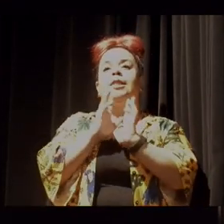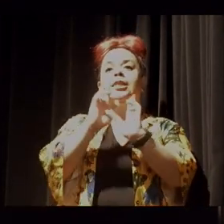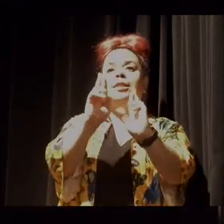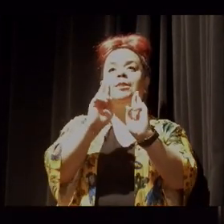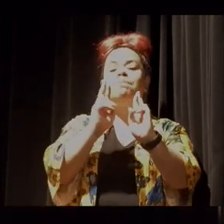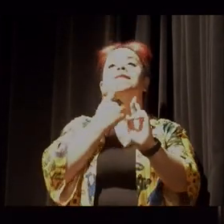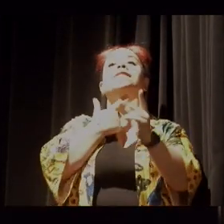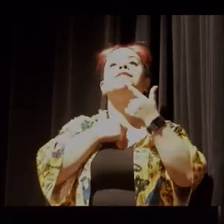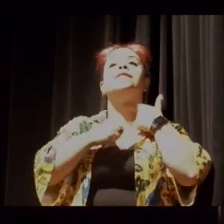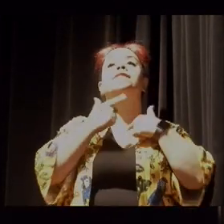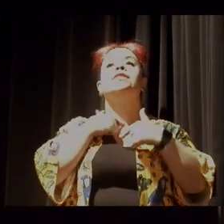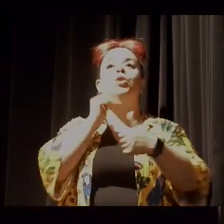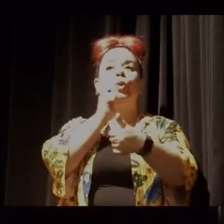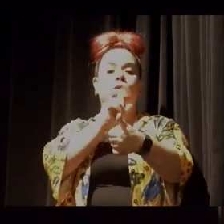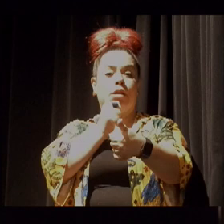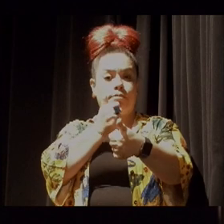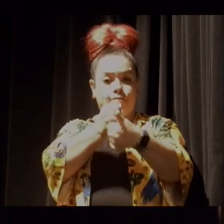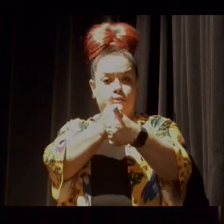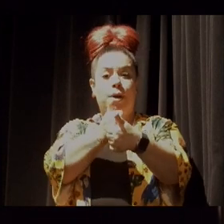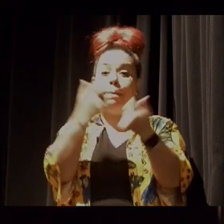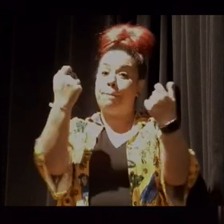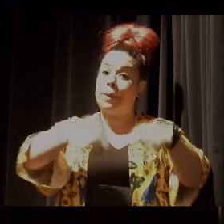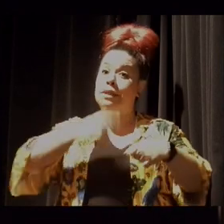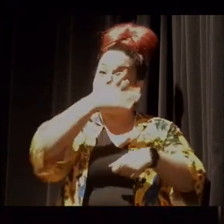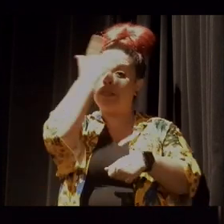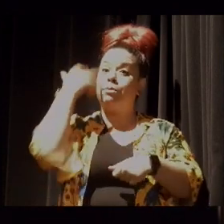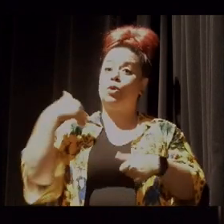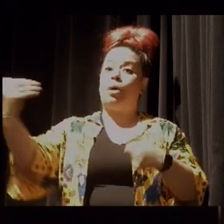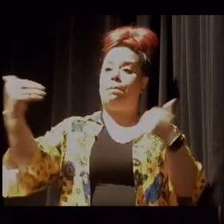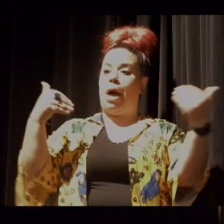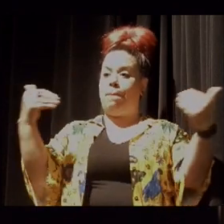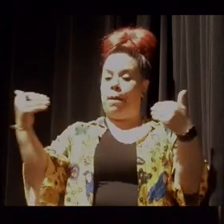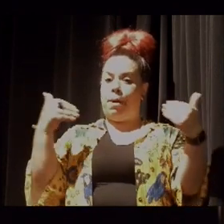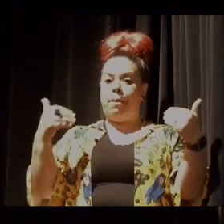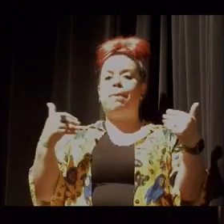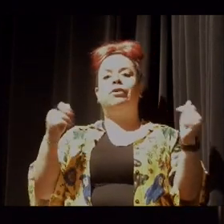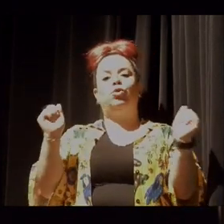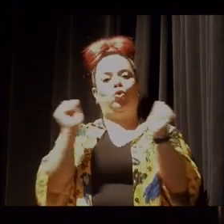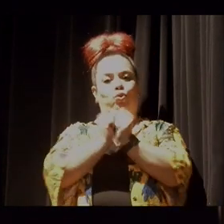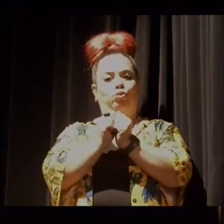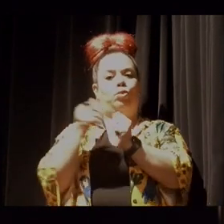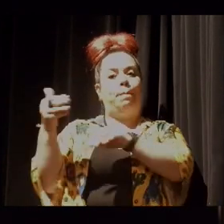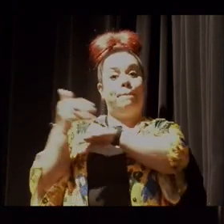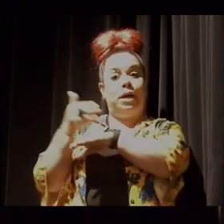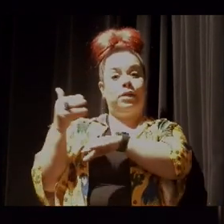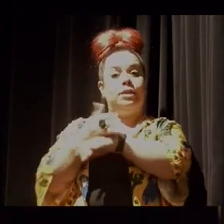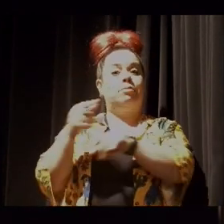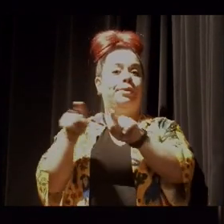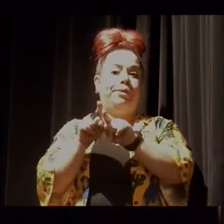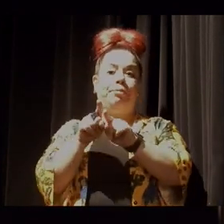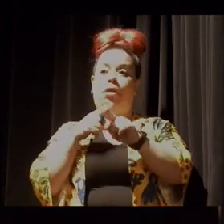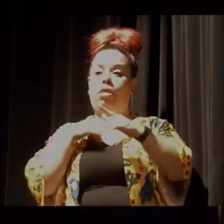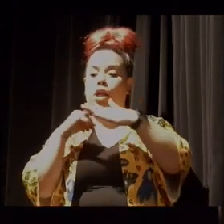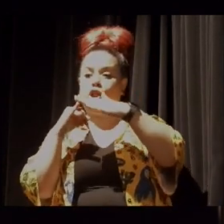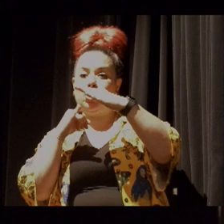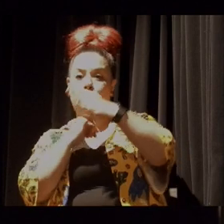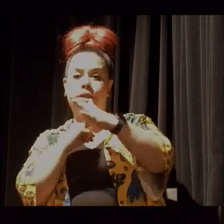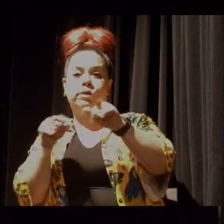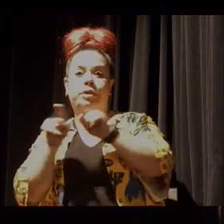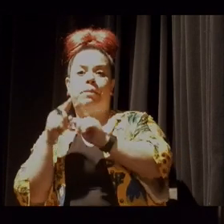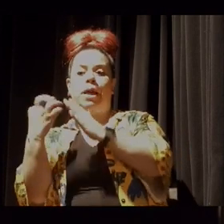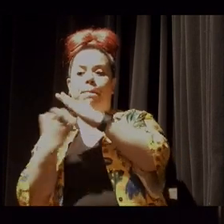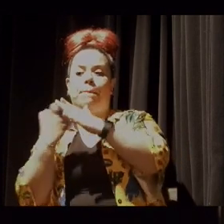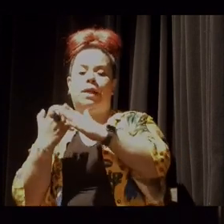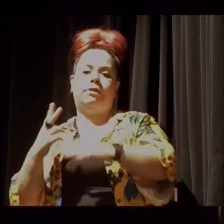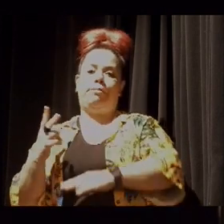mais próximo depende do engajamento de cada um de nós, depende do envolvimento das instituições públicas e privadas, mas